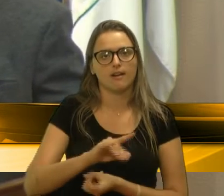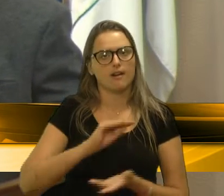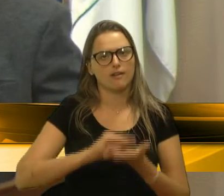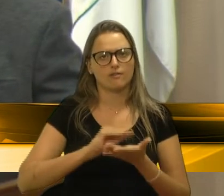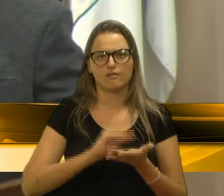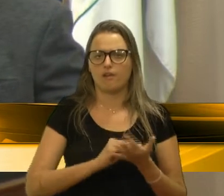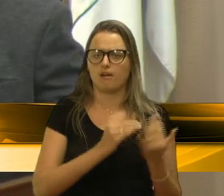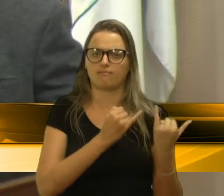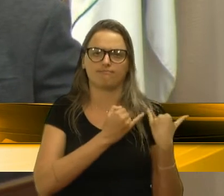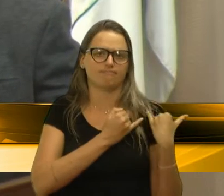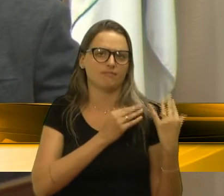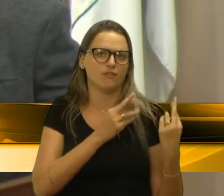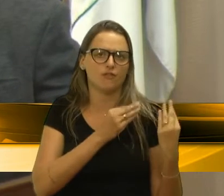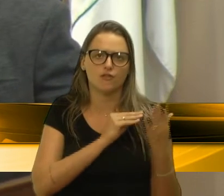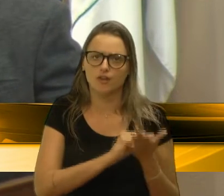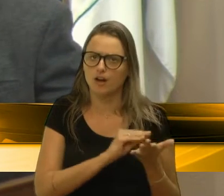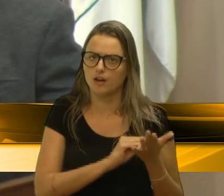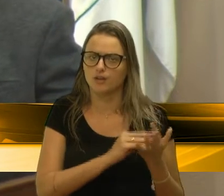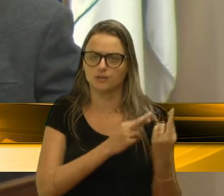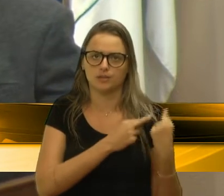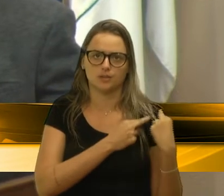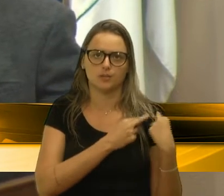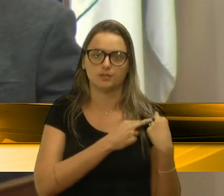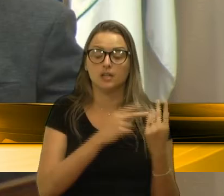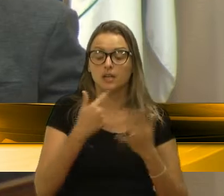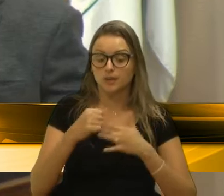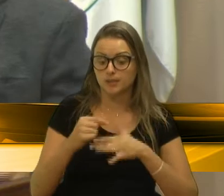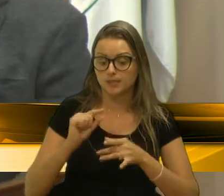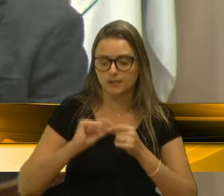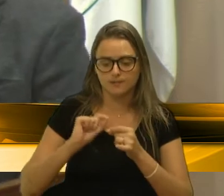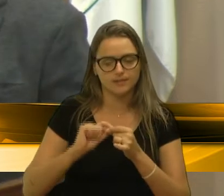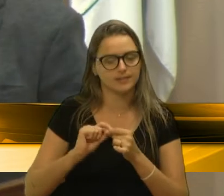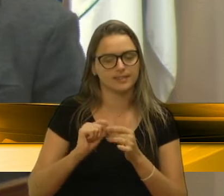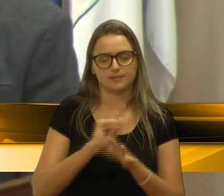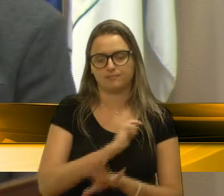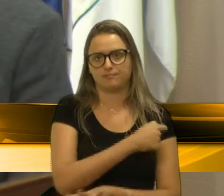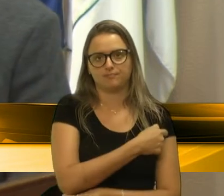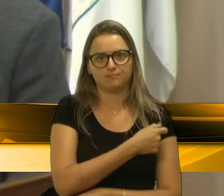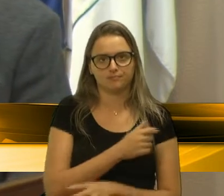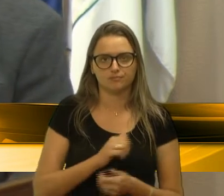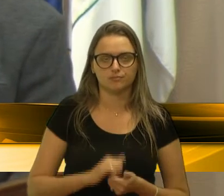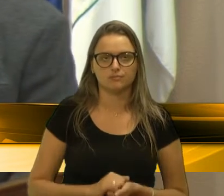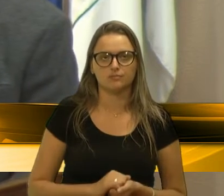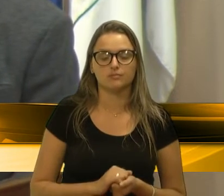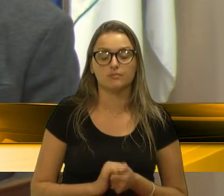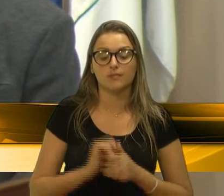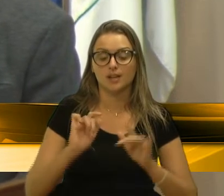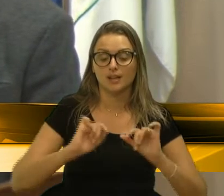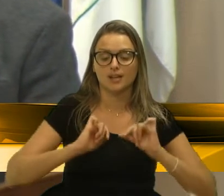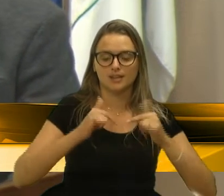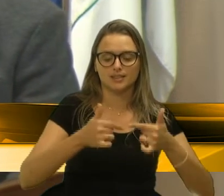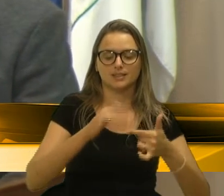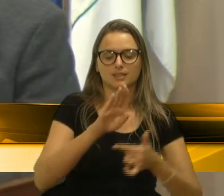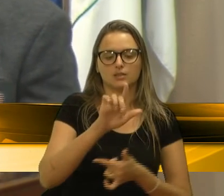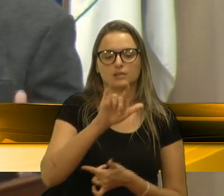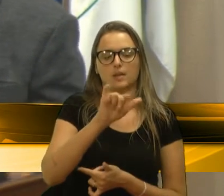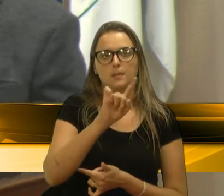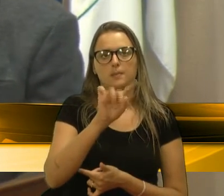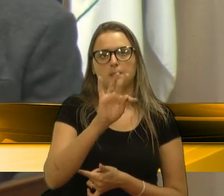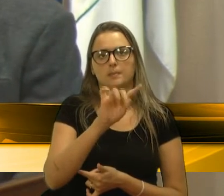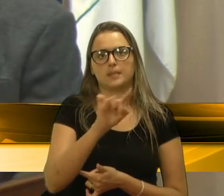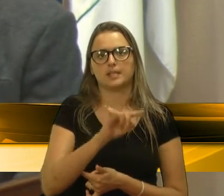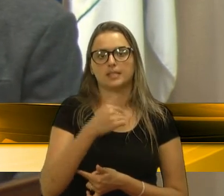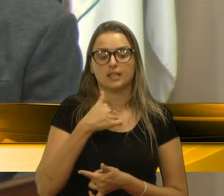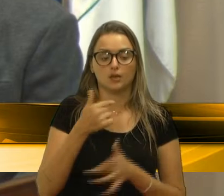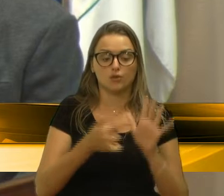coibidas, as ações de fiscalização de trânsito têm que ser feitas e redobradas. As ações aqui da Balada Segura, eu vou pegar algumas